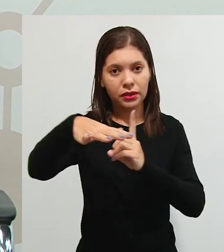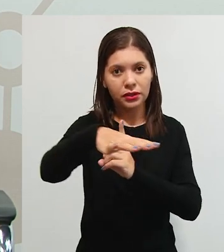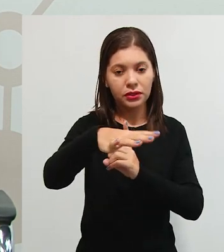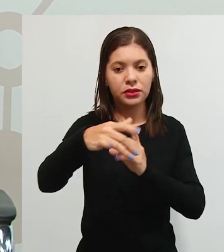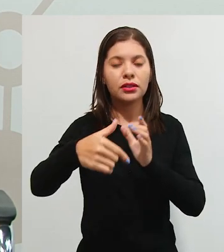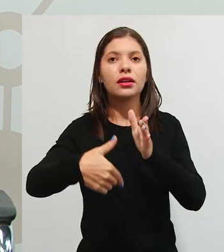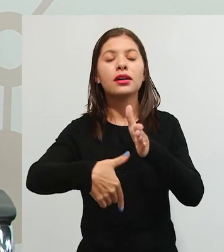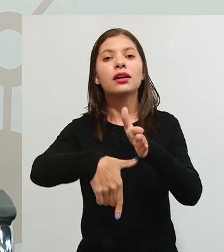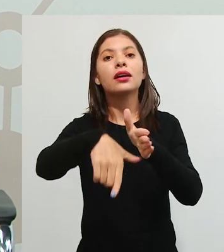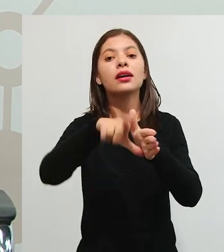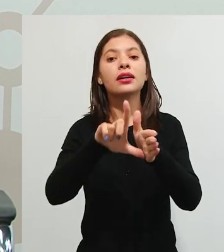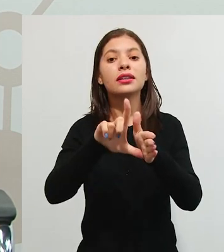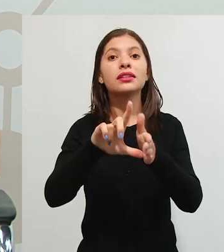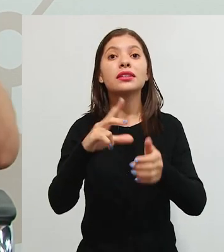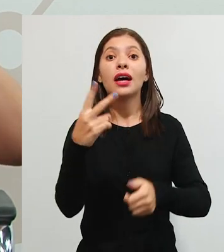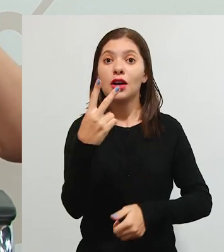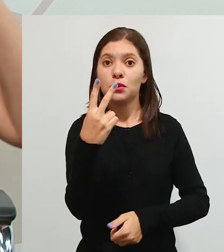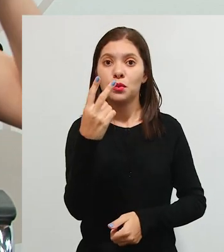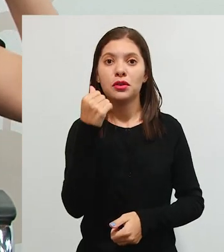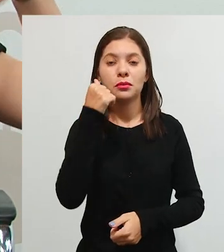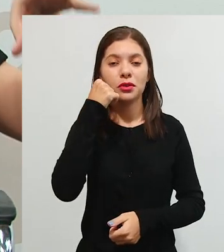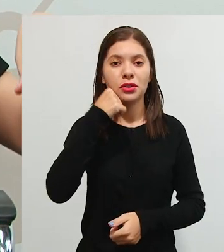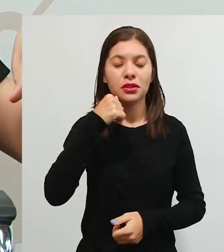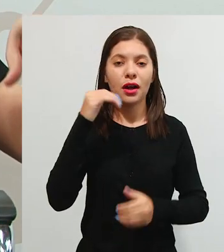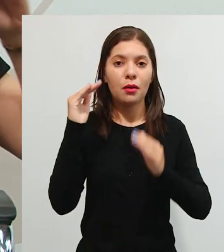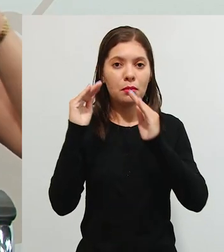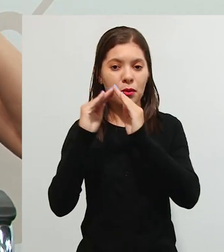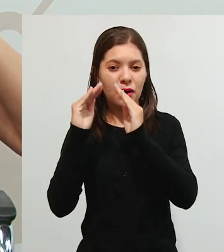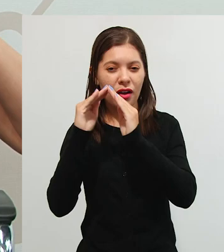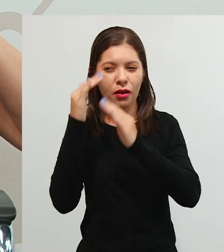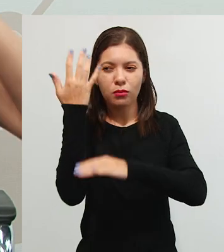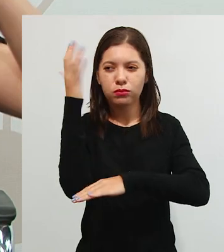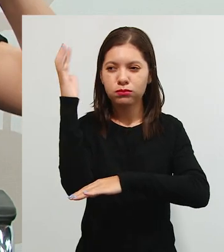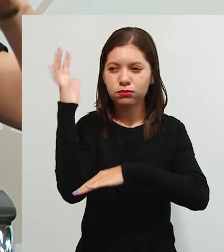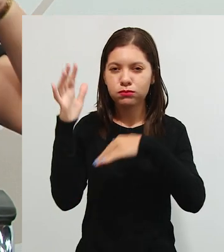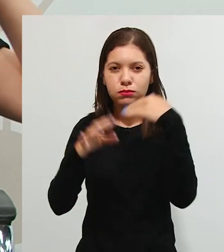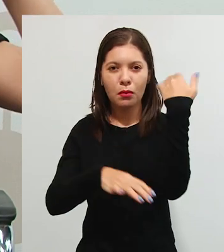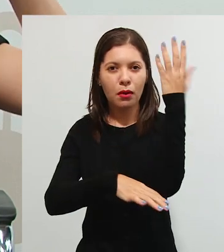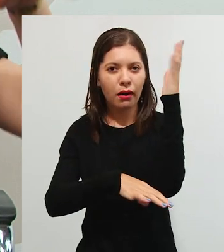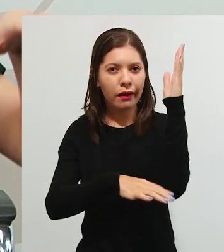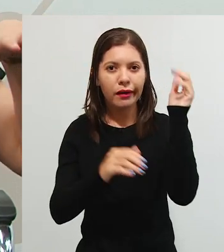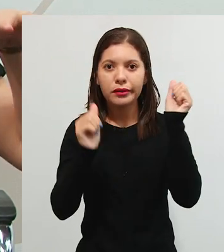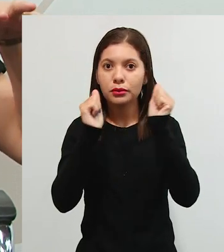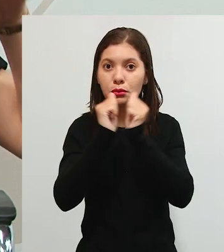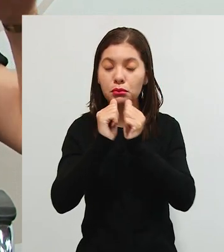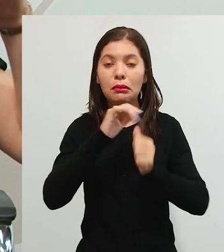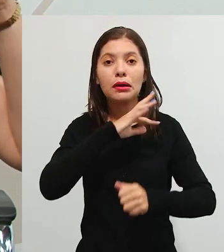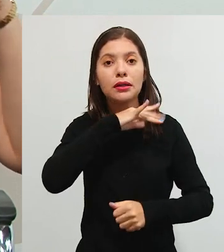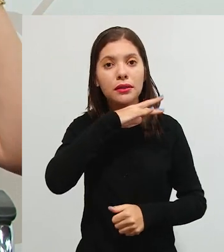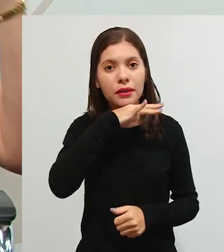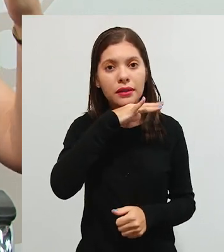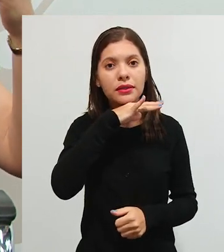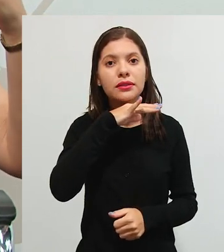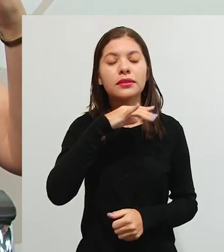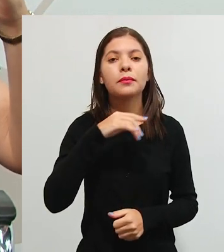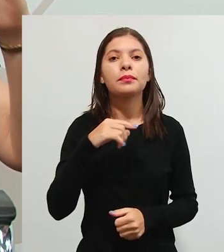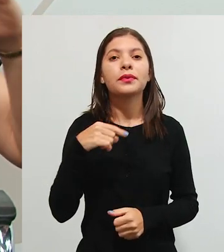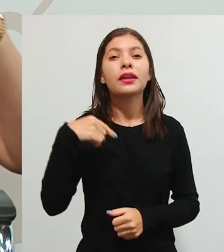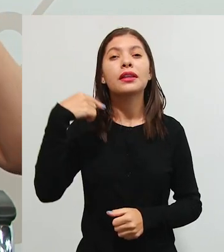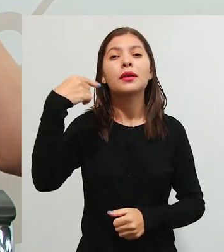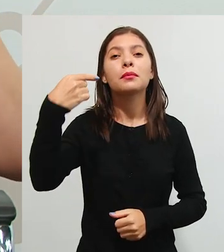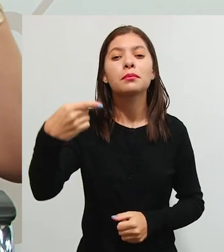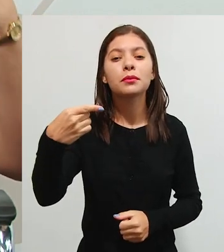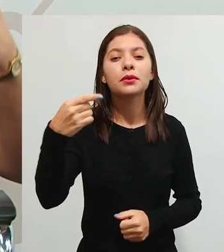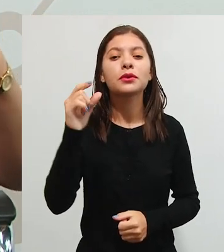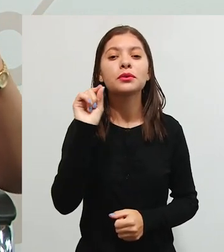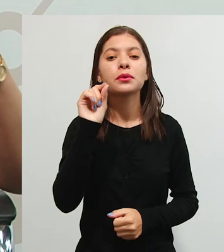Antes, elas duas moravam lá com os lobos, né? Na mata, com os lobos, e elas tinham, e